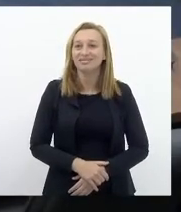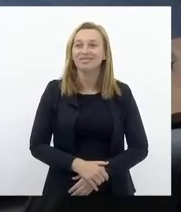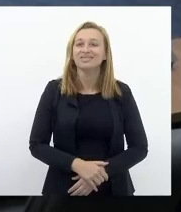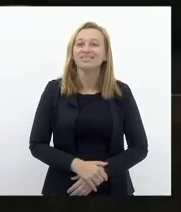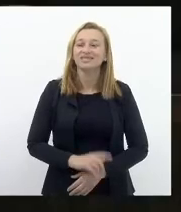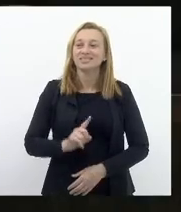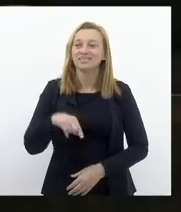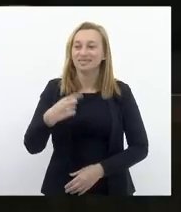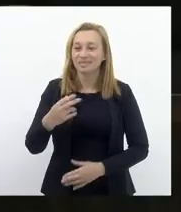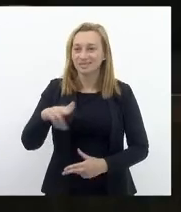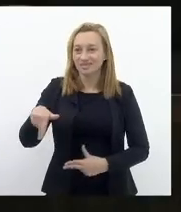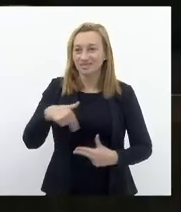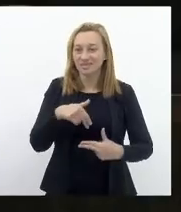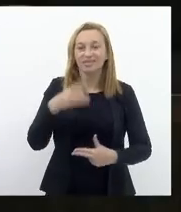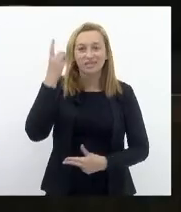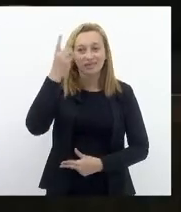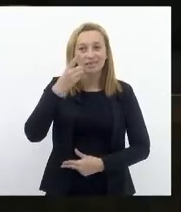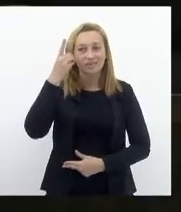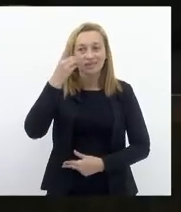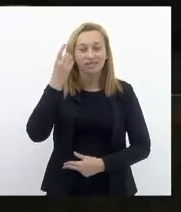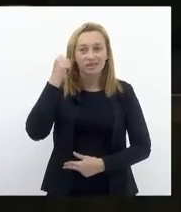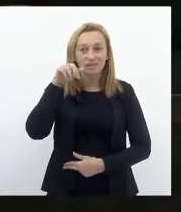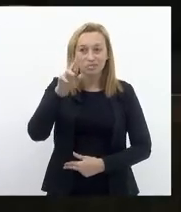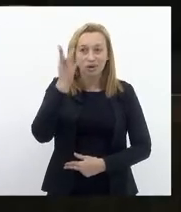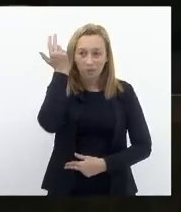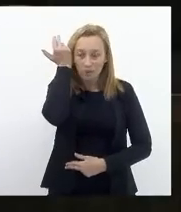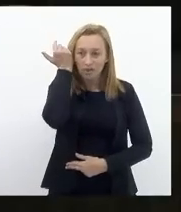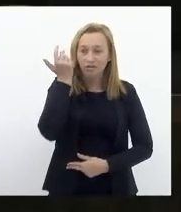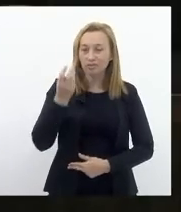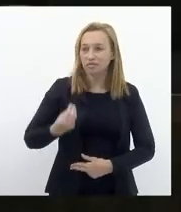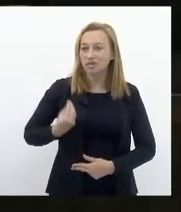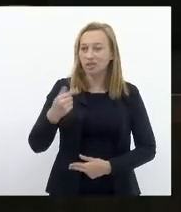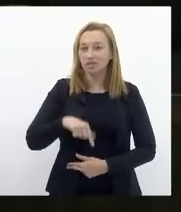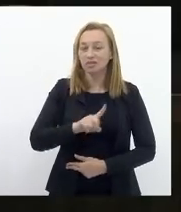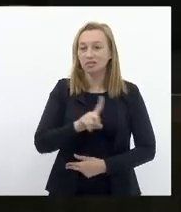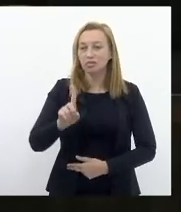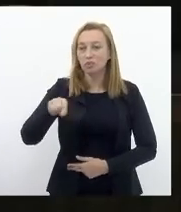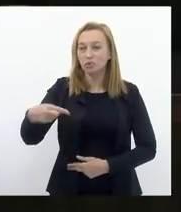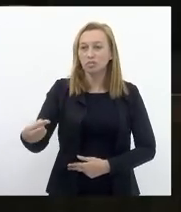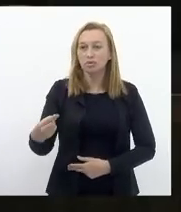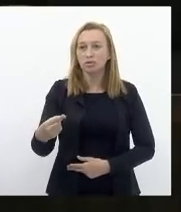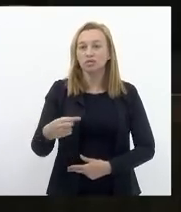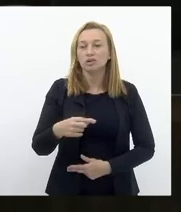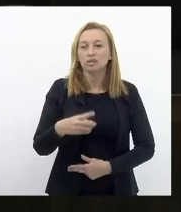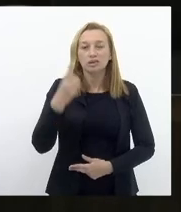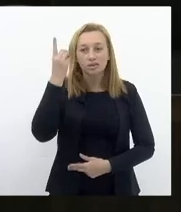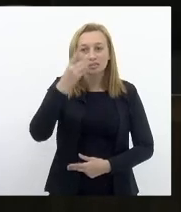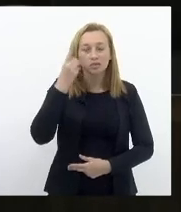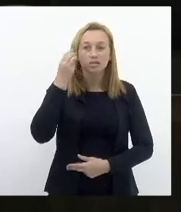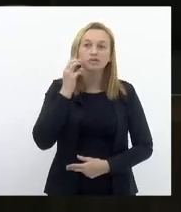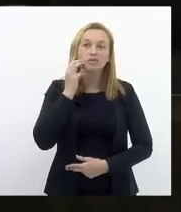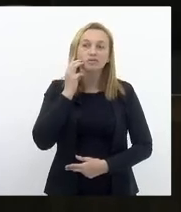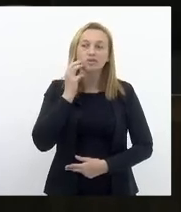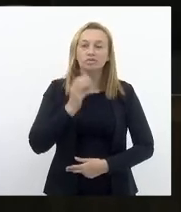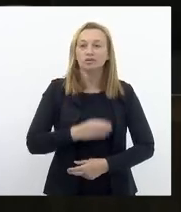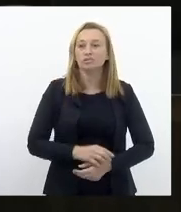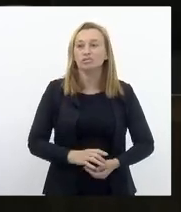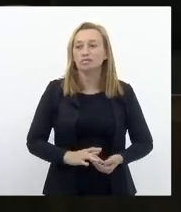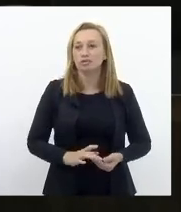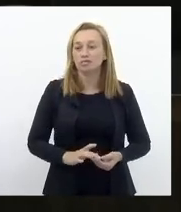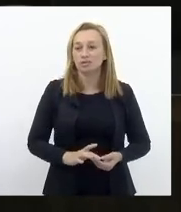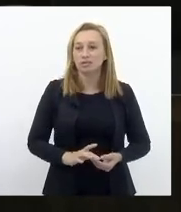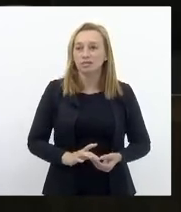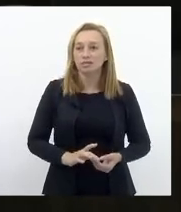Próximo orador Escrito É o novo deputado Eliomar Coelho Não se fazendo presente Próximo orador Escrito É o novo deputado Valdeck Carneiro